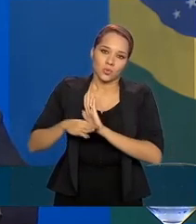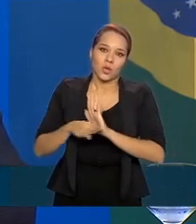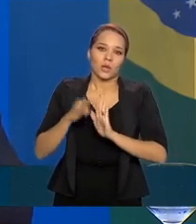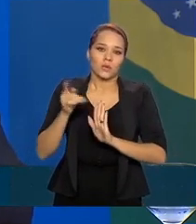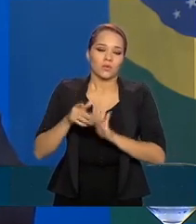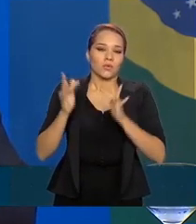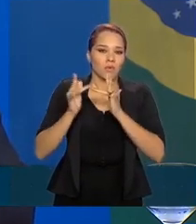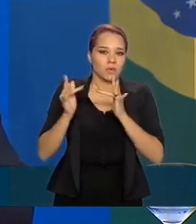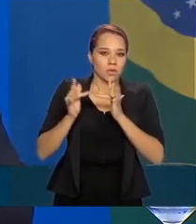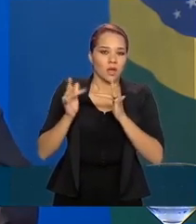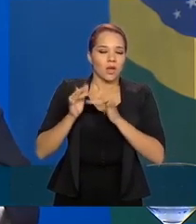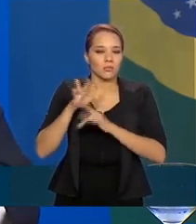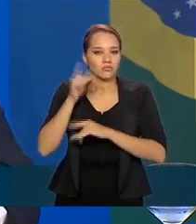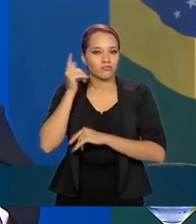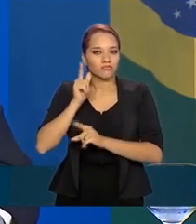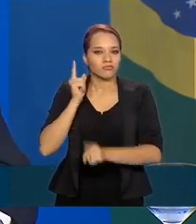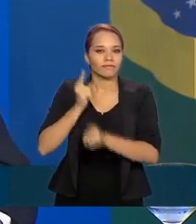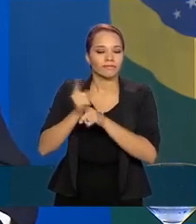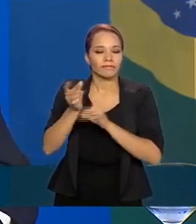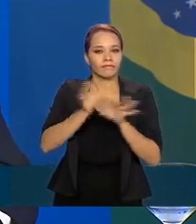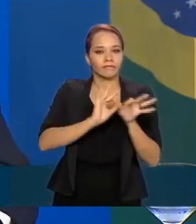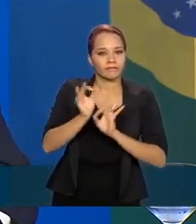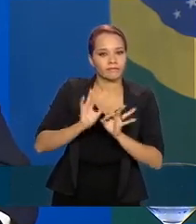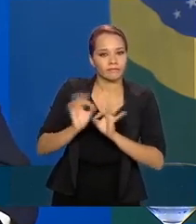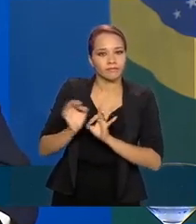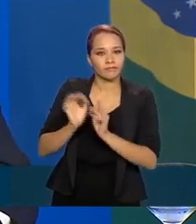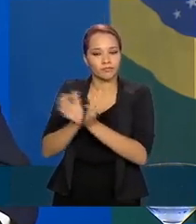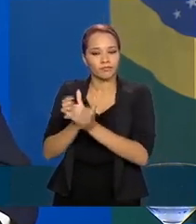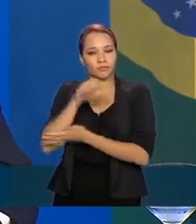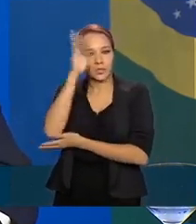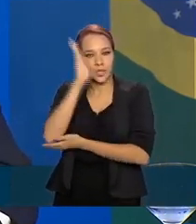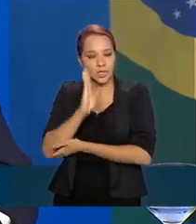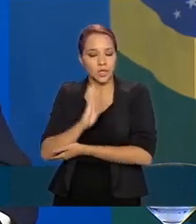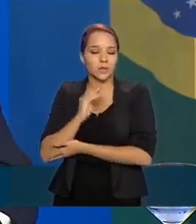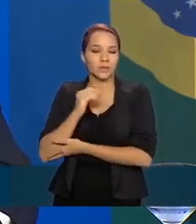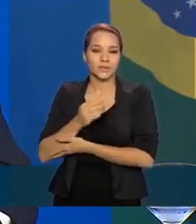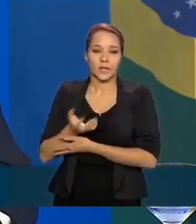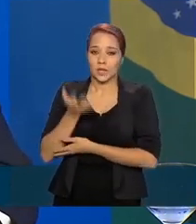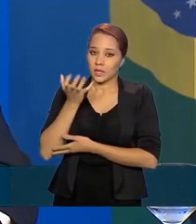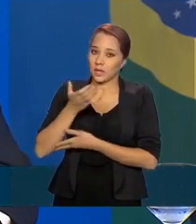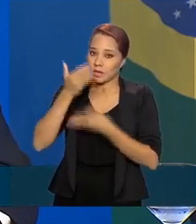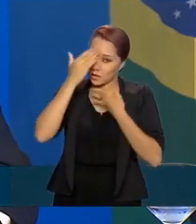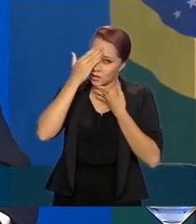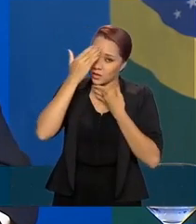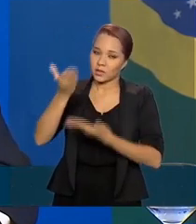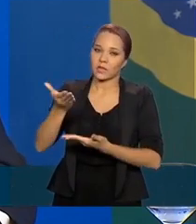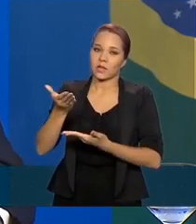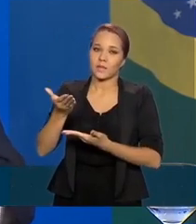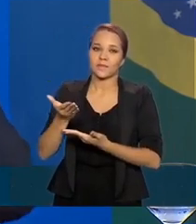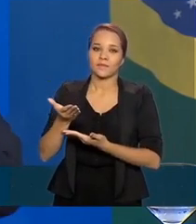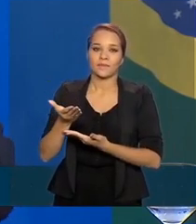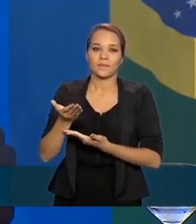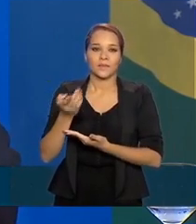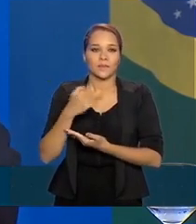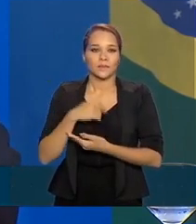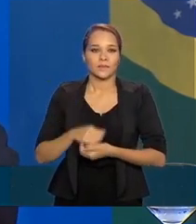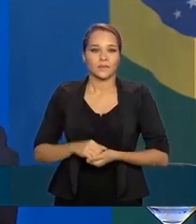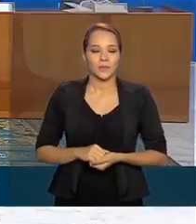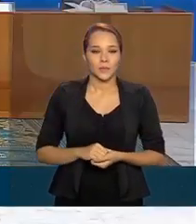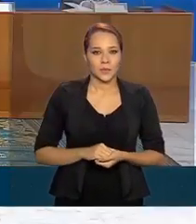contato, na identificação, na organização desses grupos de brasileiros. Queria agradecer isso muito especialmente.